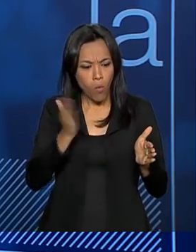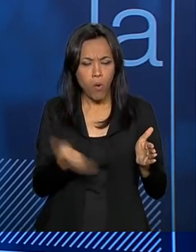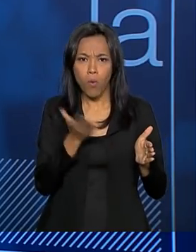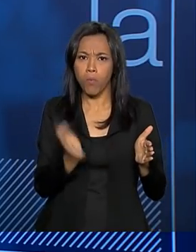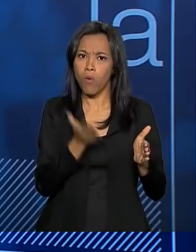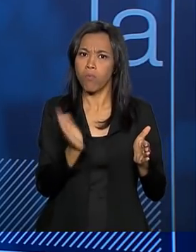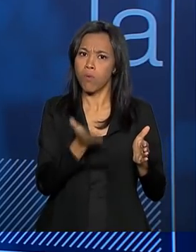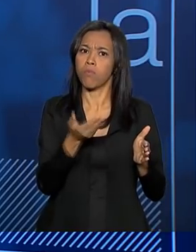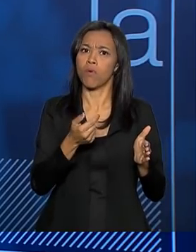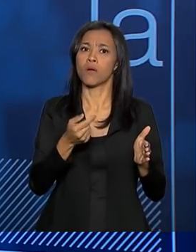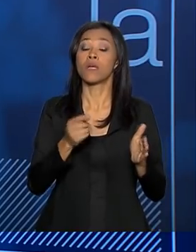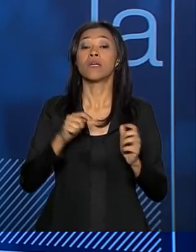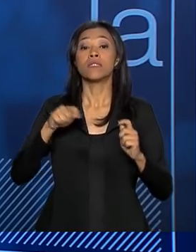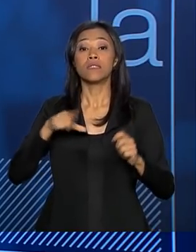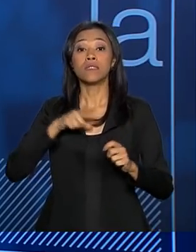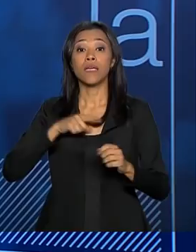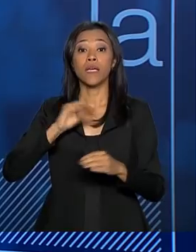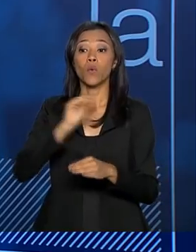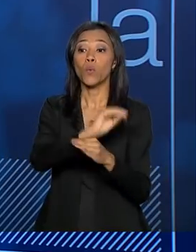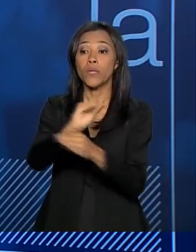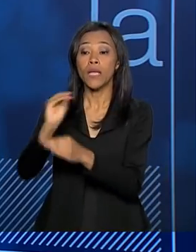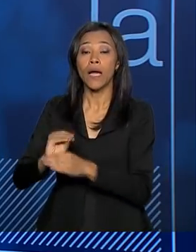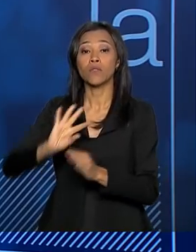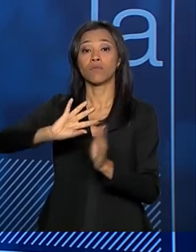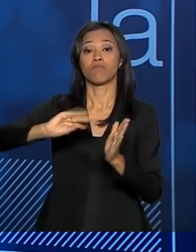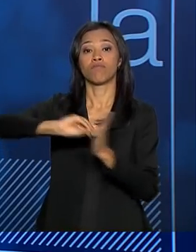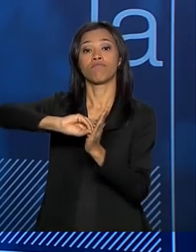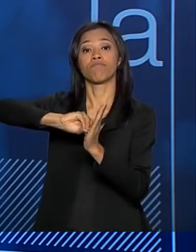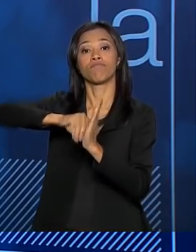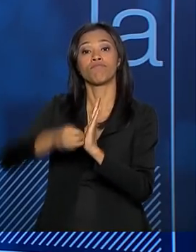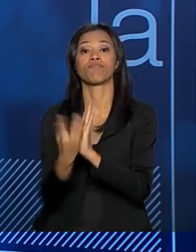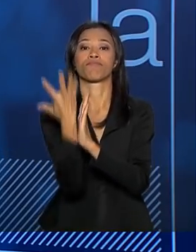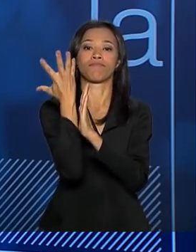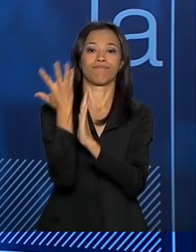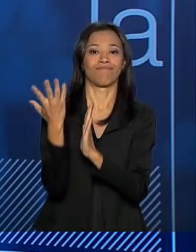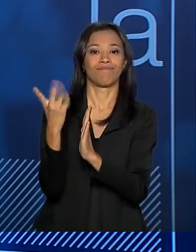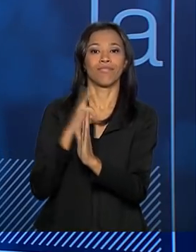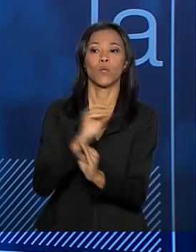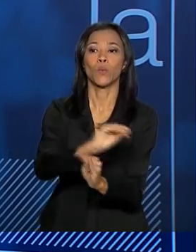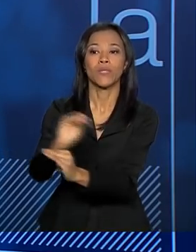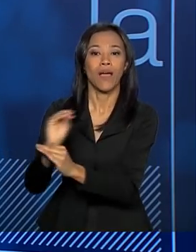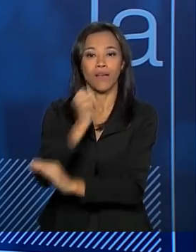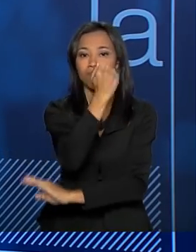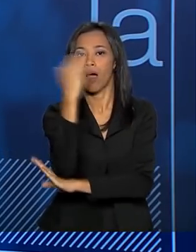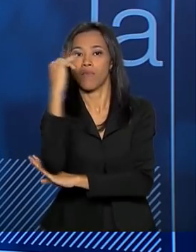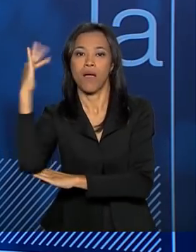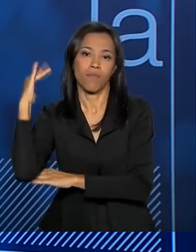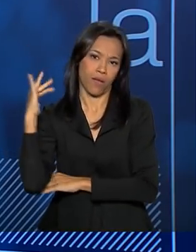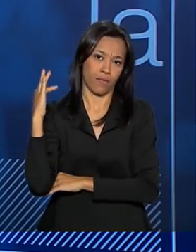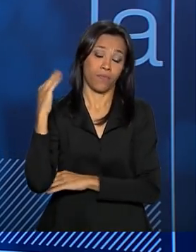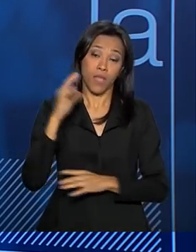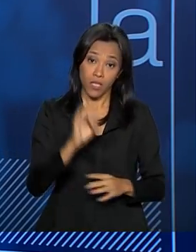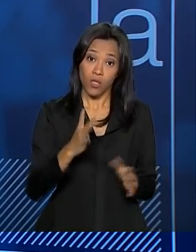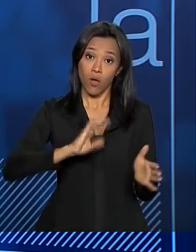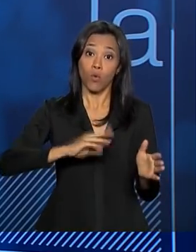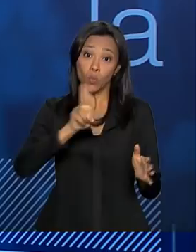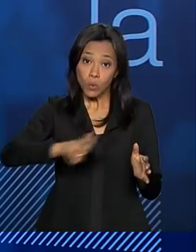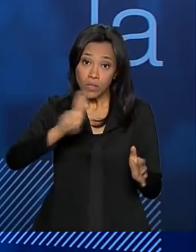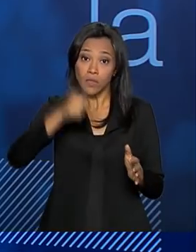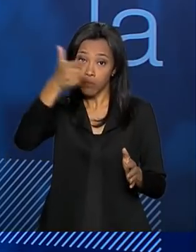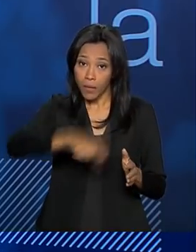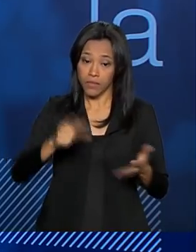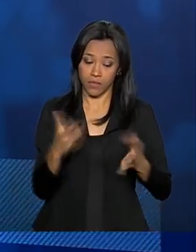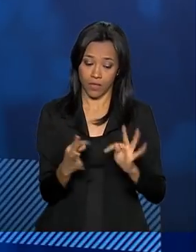sustentada, sem agredir o meio ambiente. Como é que nós vamos fazer isso? Apenas aumentando a nossa produtividade, com mais tecnologia, com